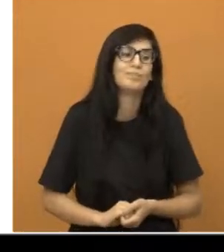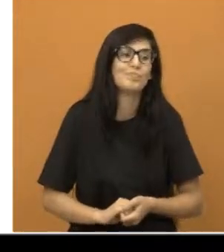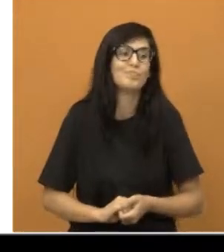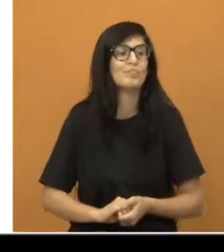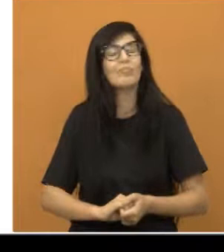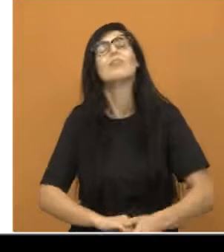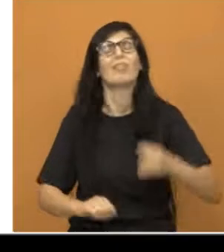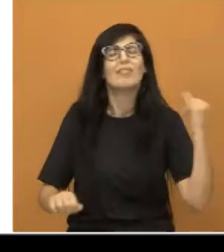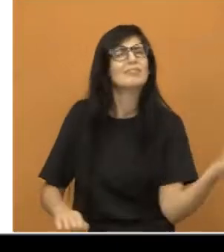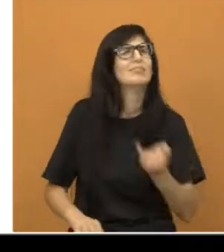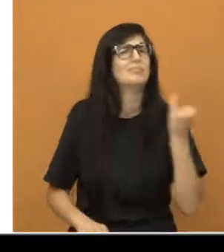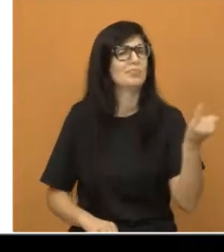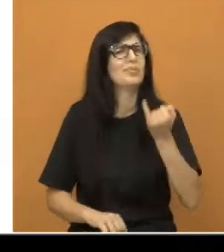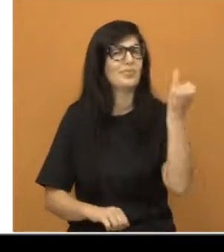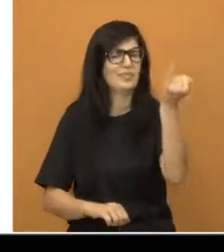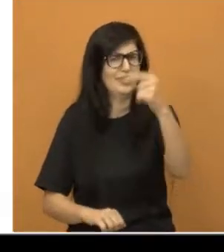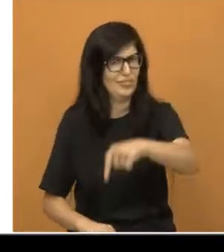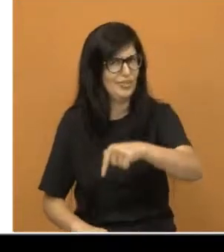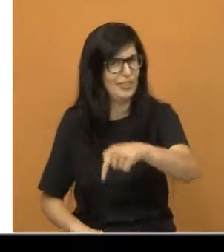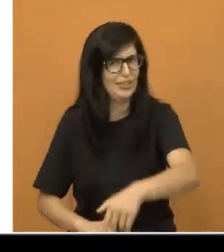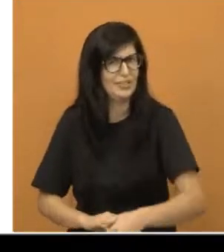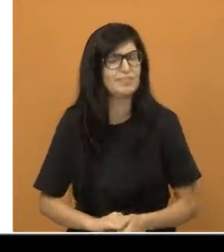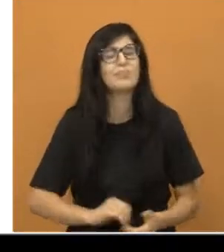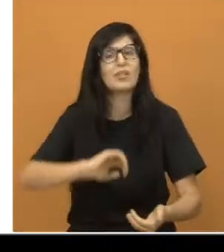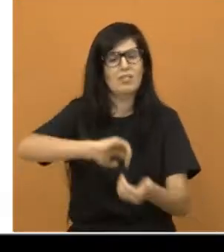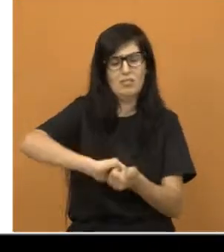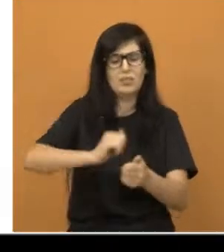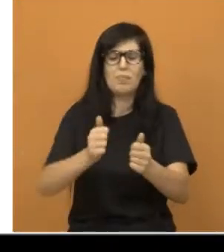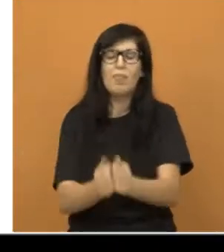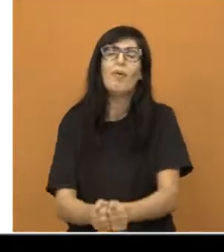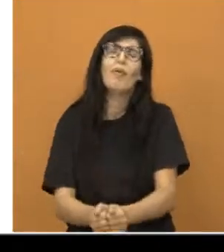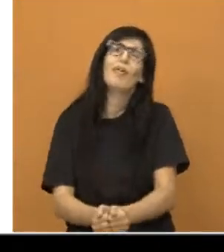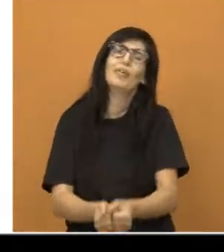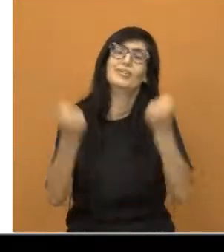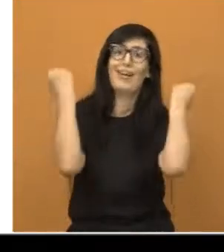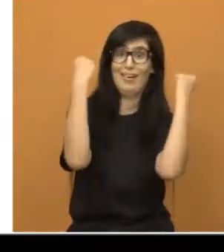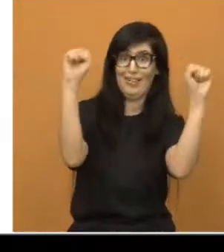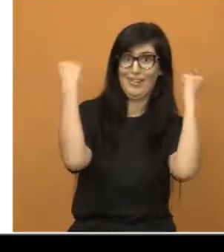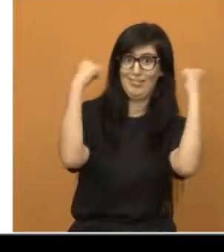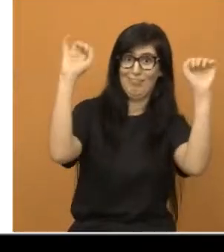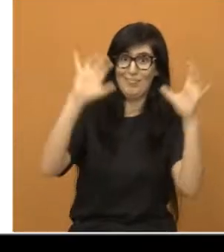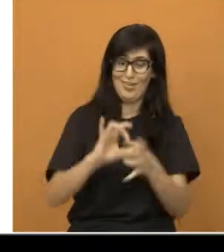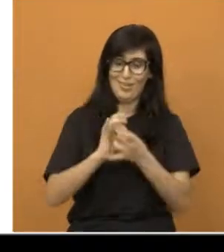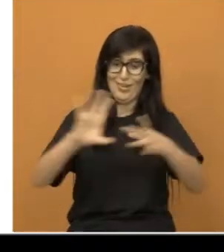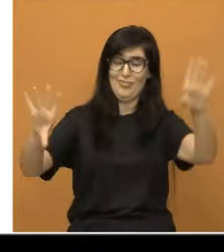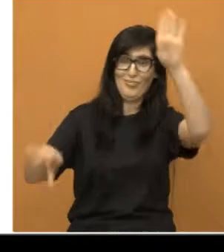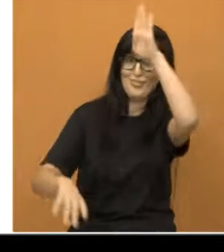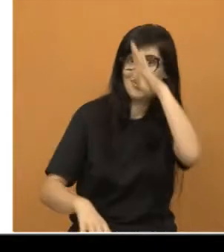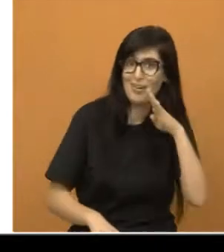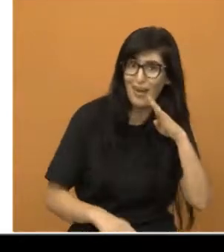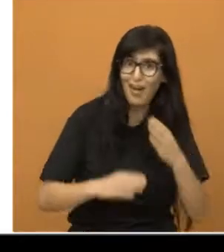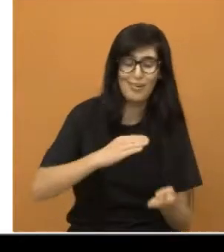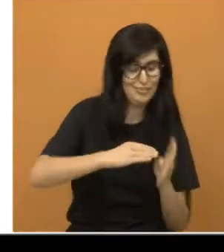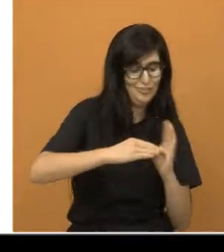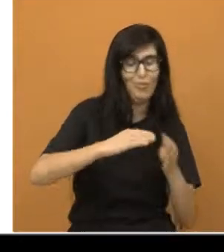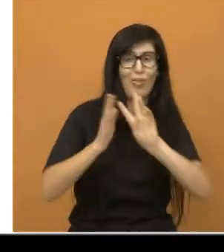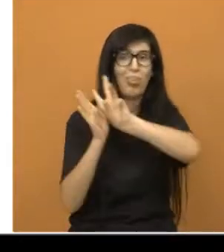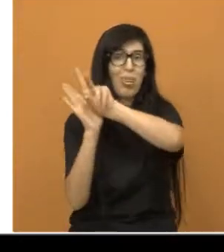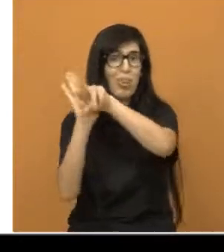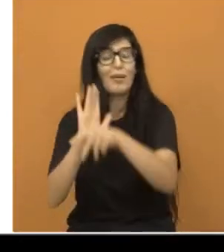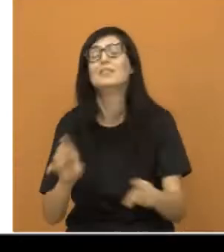importantes para várias regiões. Aqui nós vimos, pelo lado, esportes, academias, ao ar livre, uma delas, tem que lembrar que está abrindo